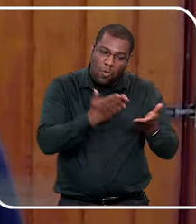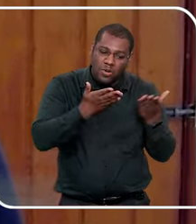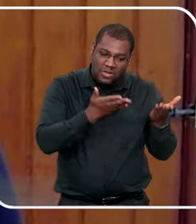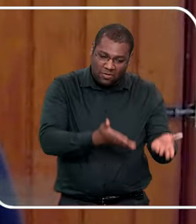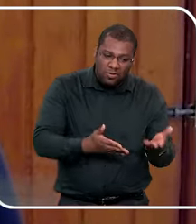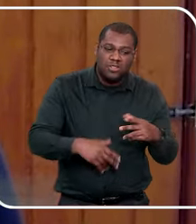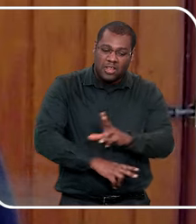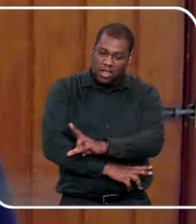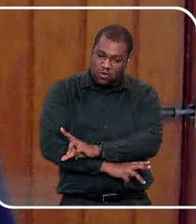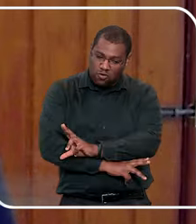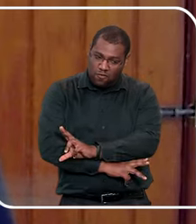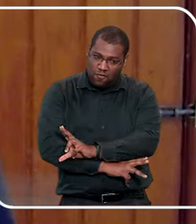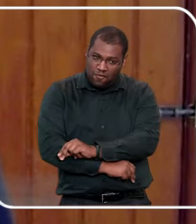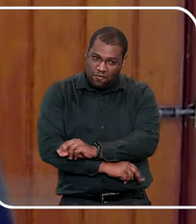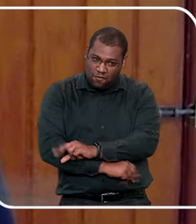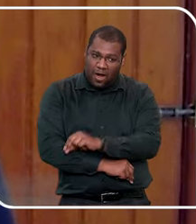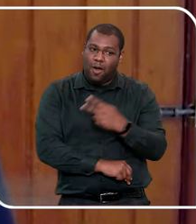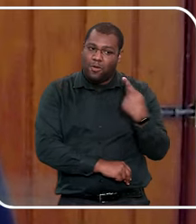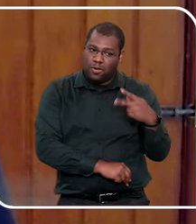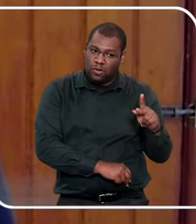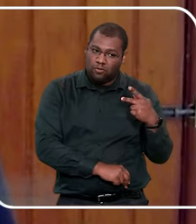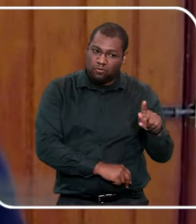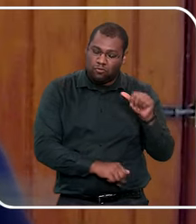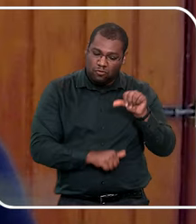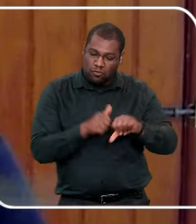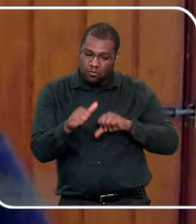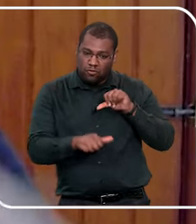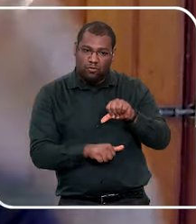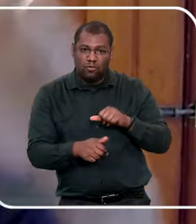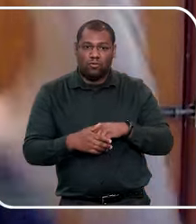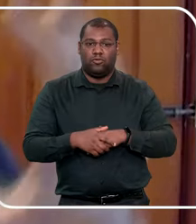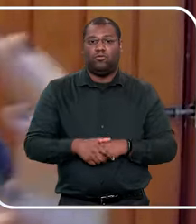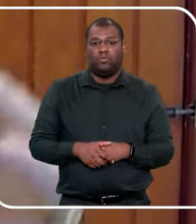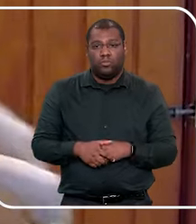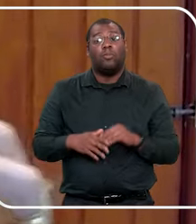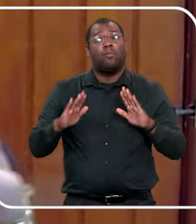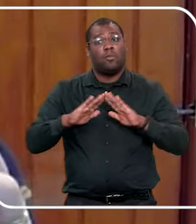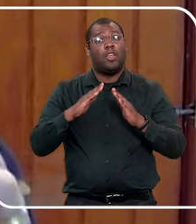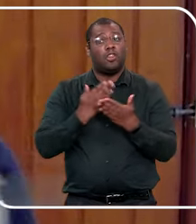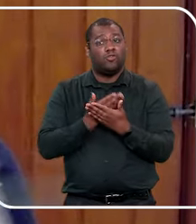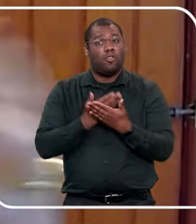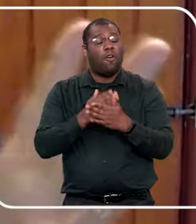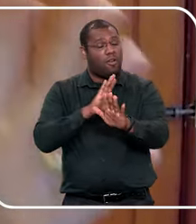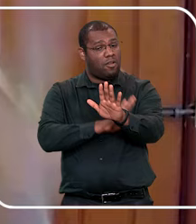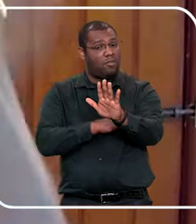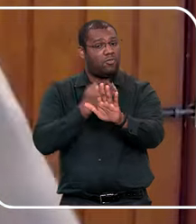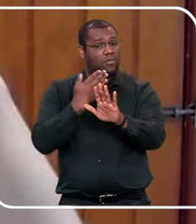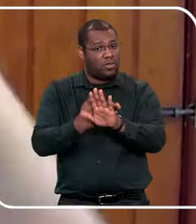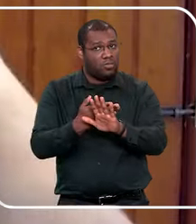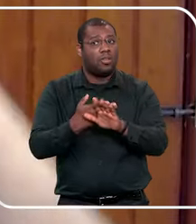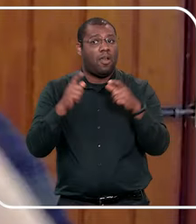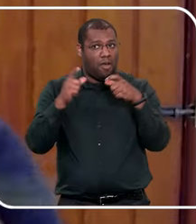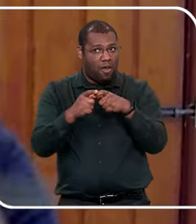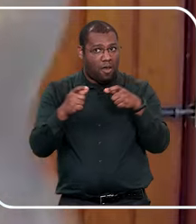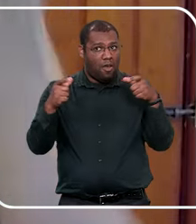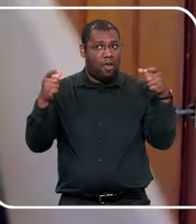tentar nomear, mas aí, como a creche, é uma coisa muito ampla, né, e pode mudar,